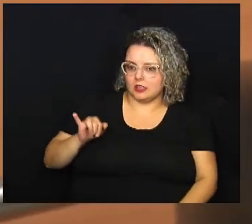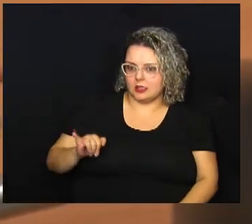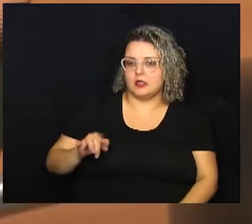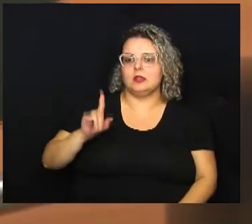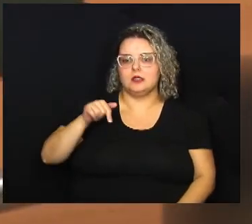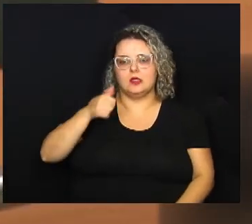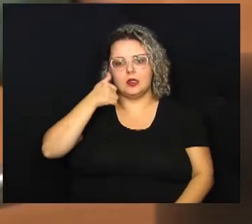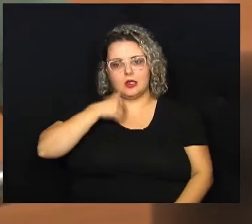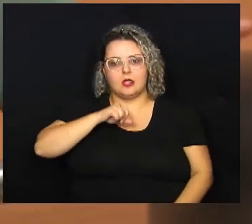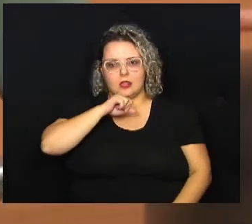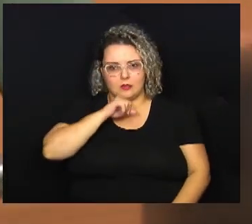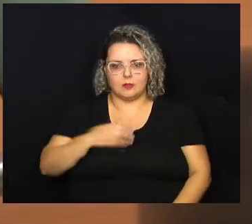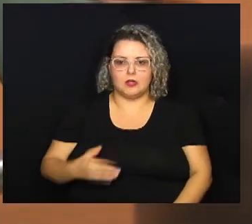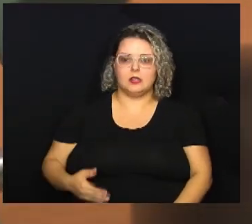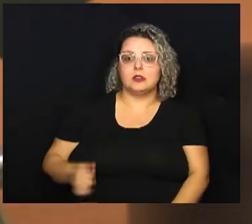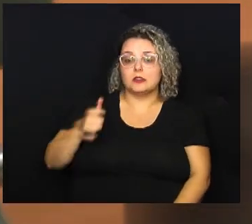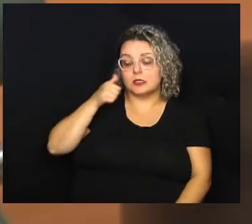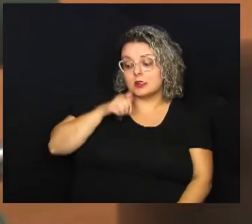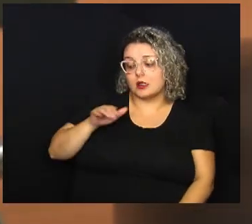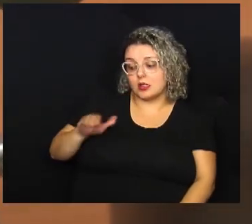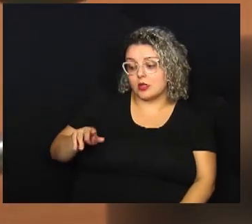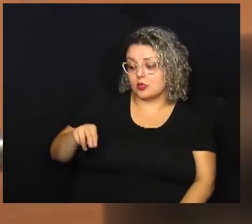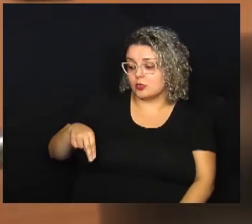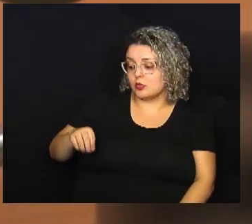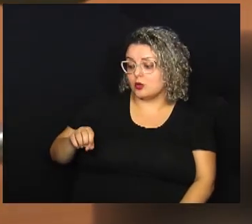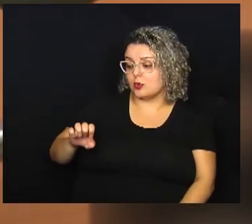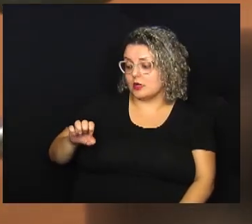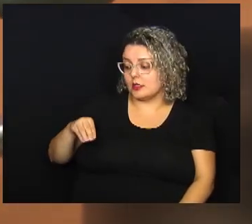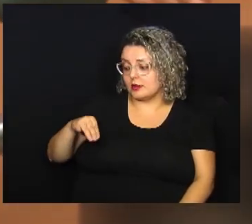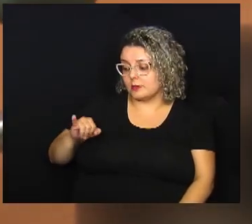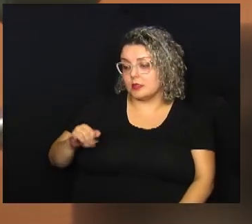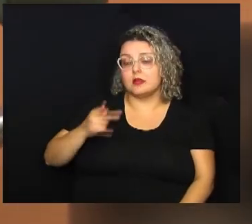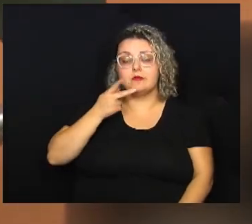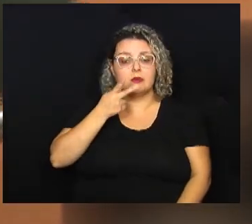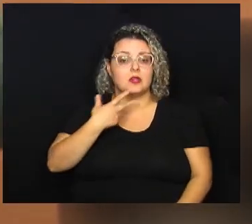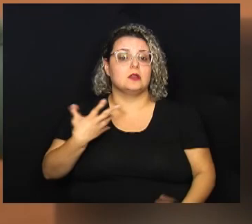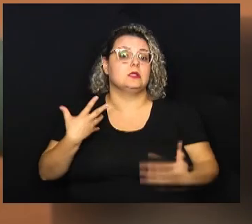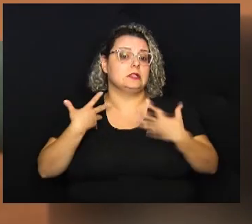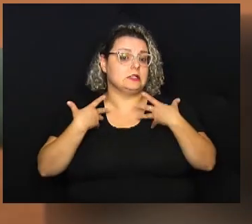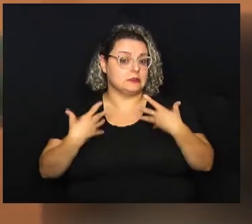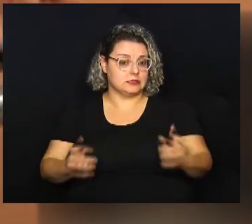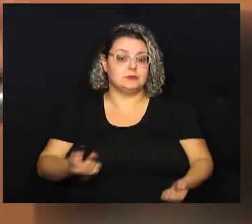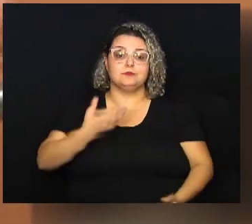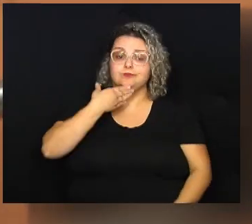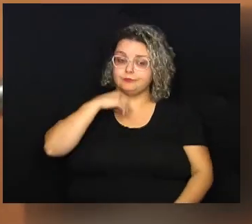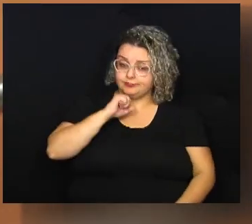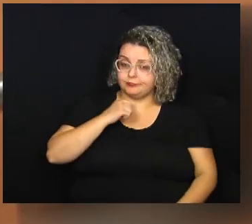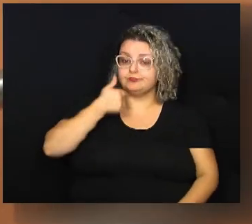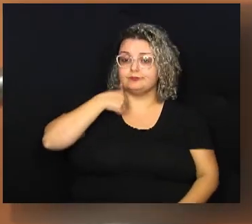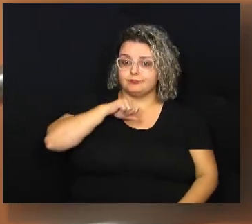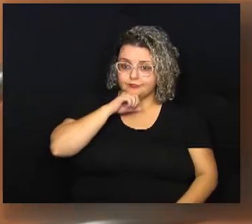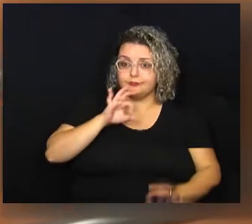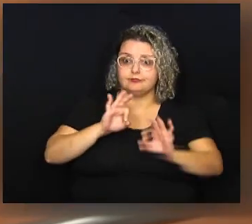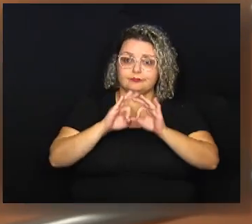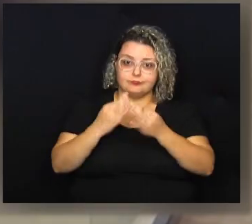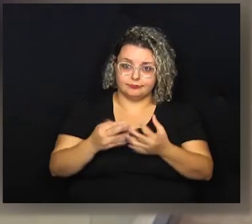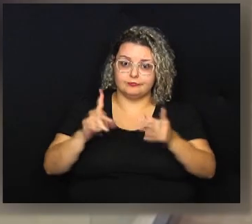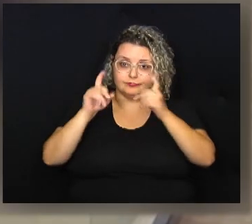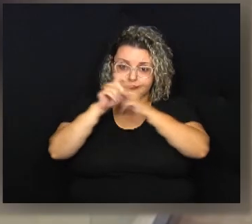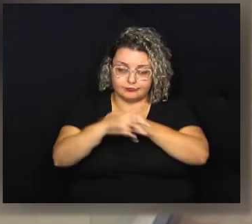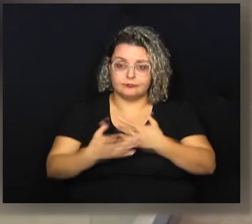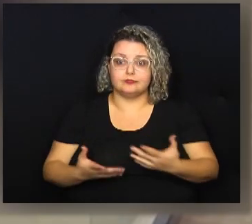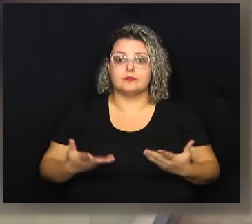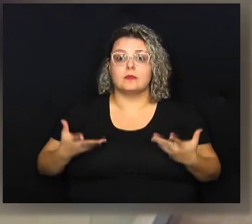Kelly é mãe da pequena Noemi, de 11 anos. Ela fala da necessidade da aceitação dos pais e da família.